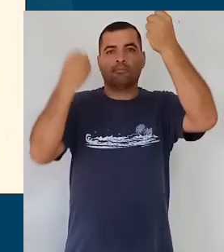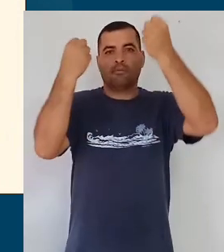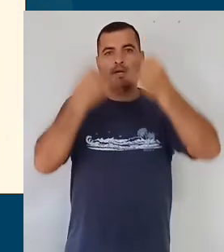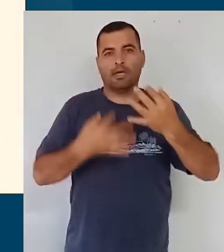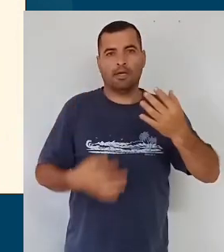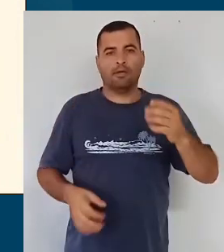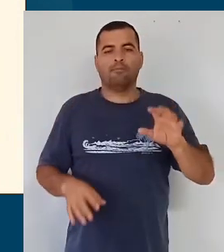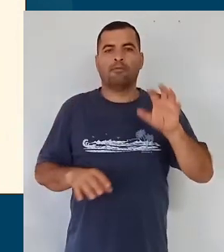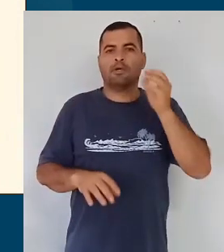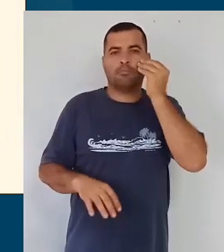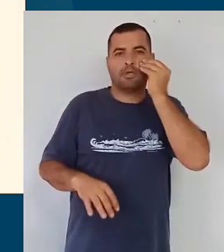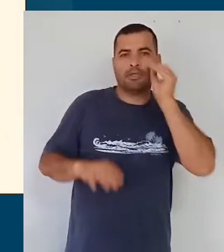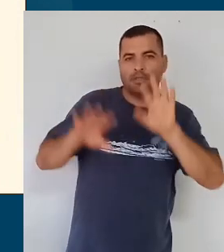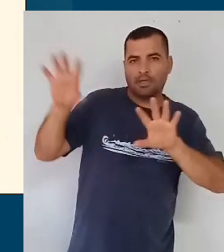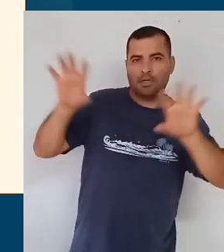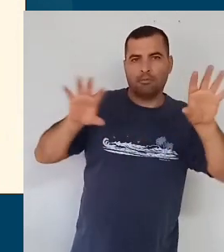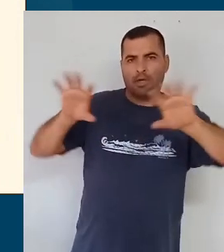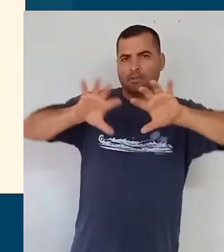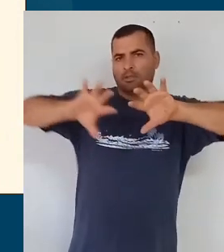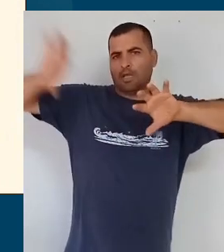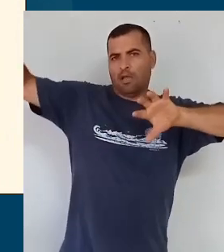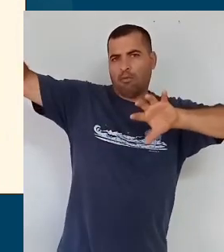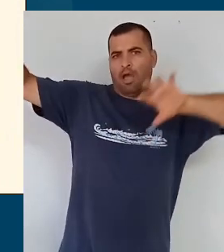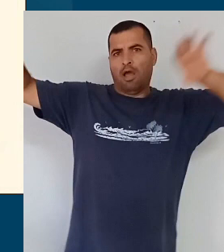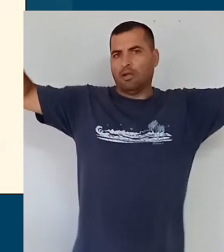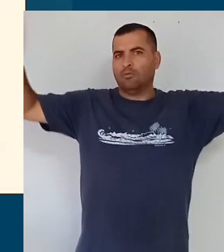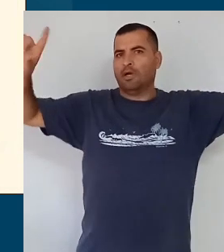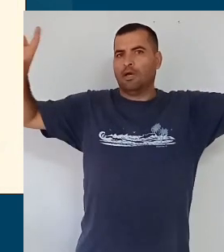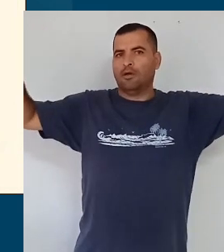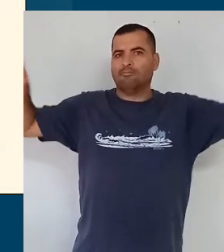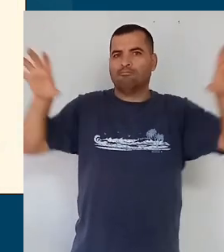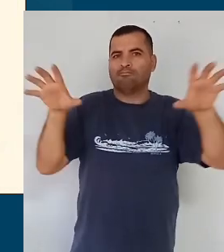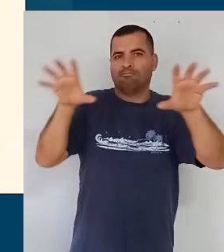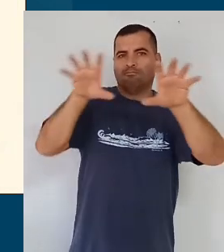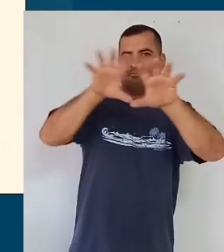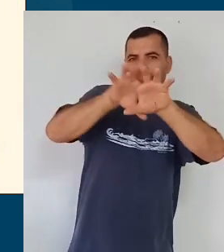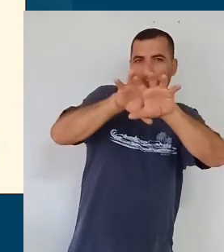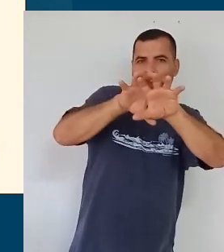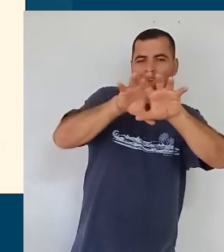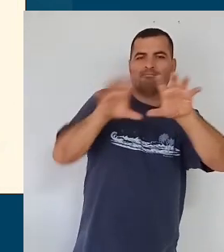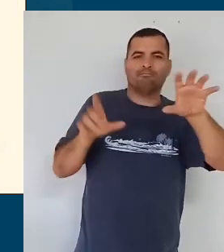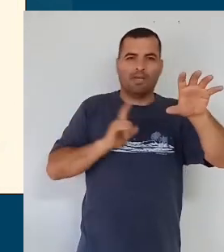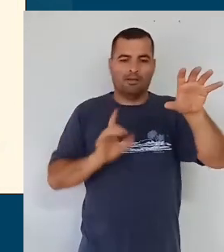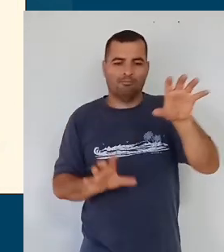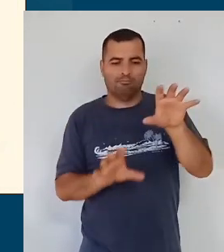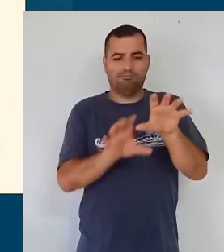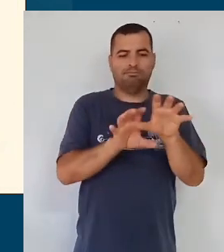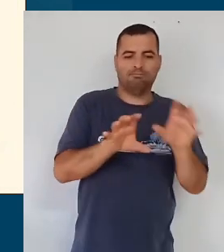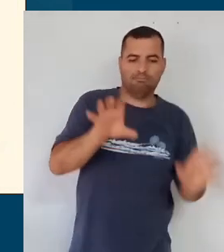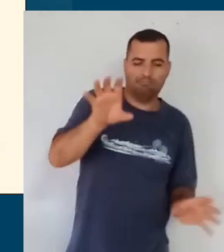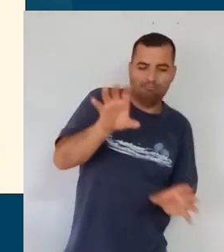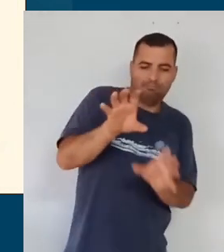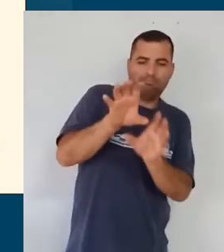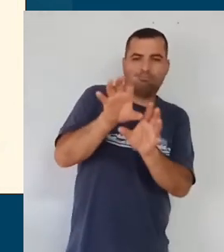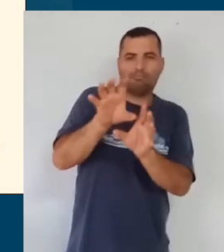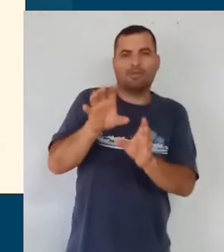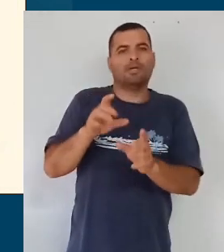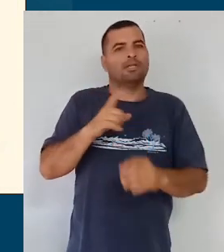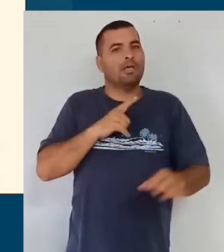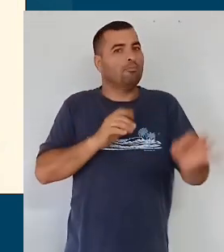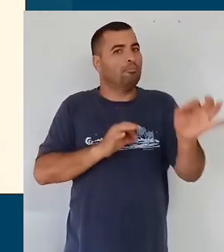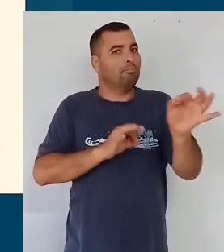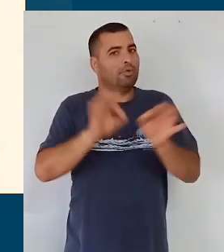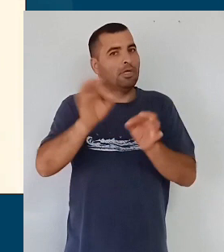eles não são separados. na verdade, eles se intercruzam, se interlaçam. Então, no mesmo projeto, por